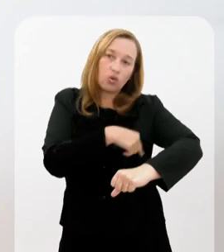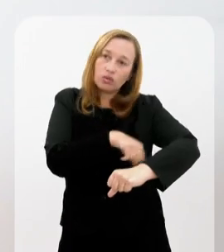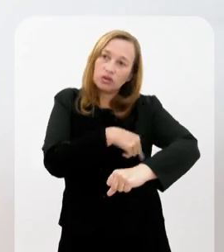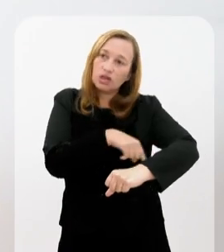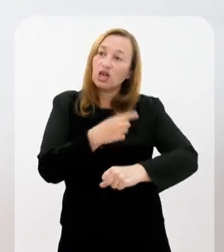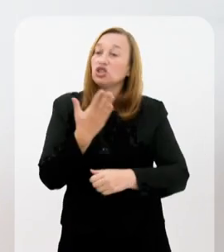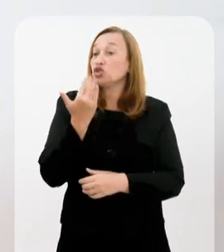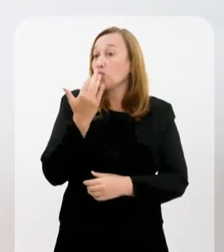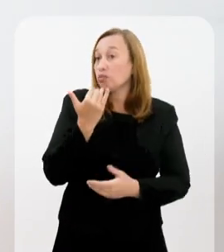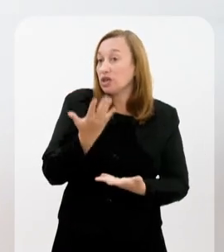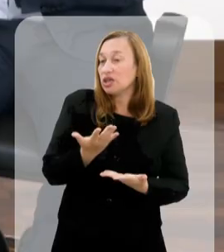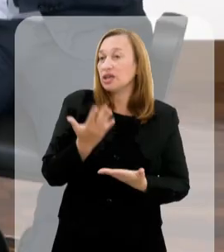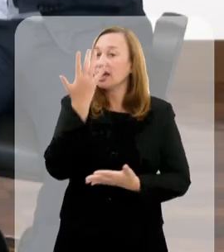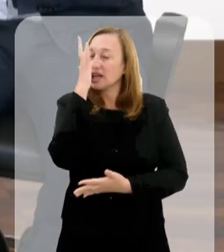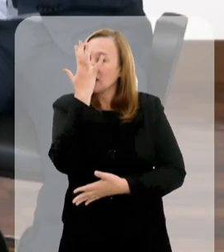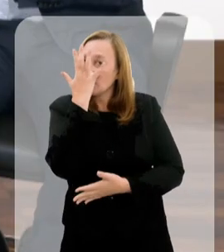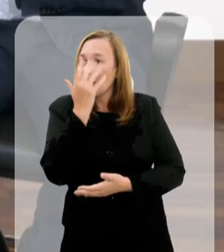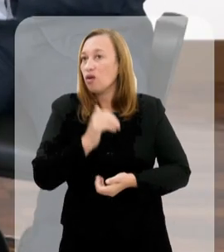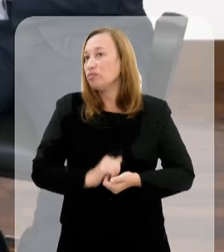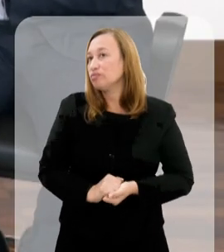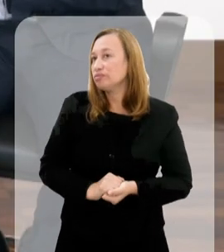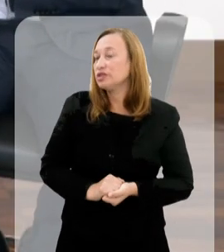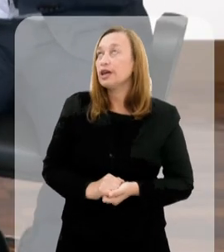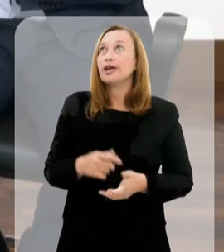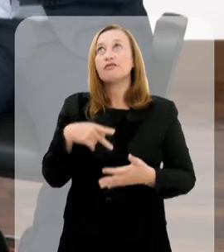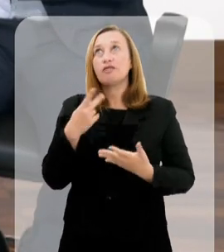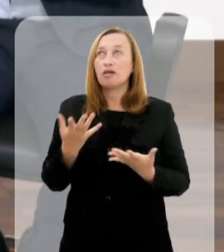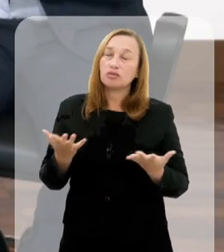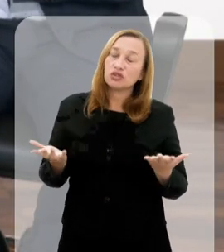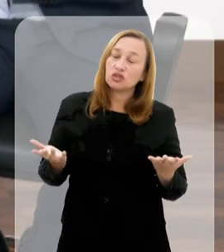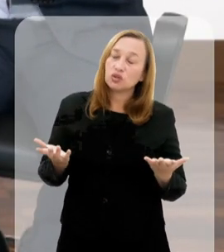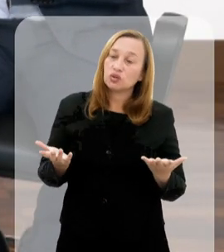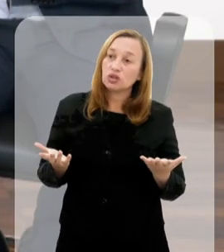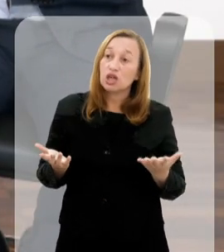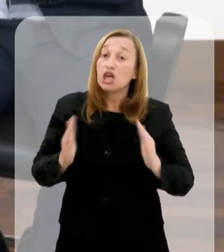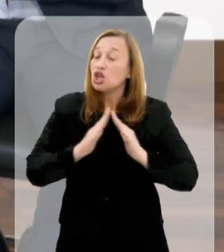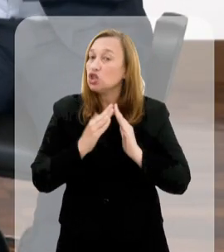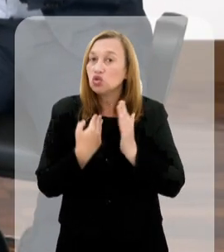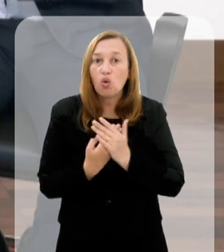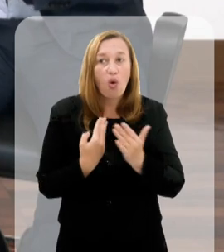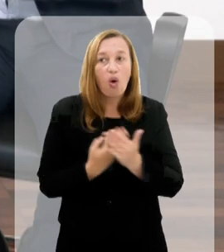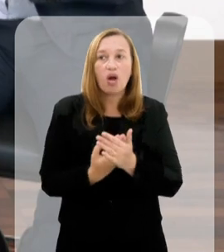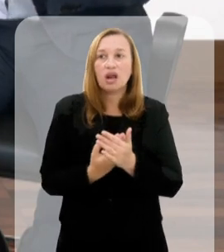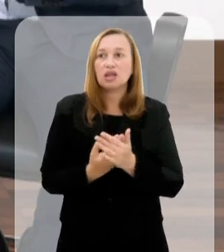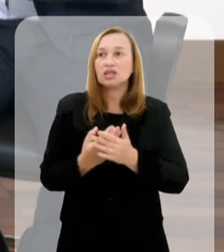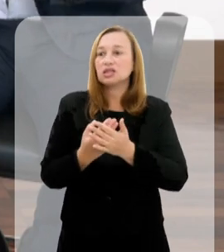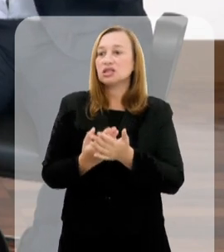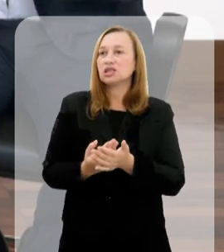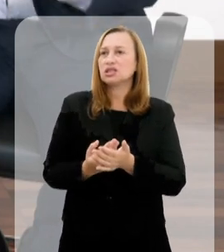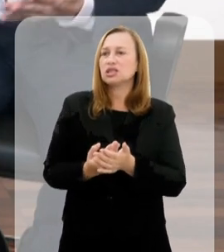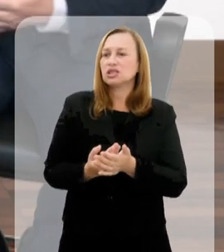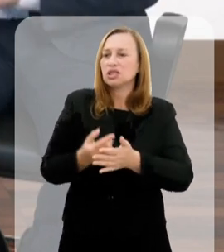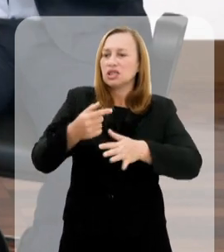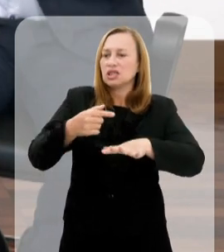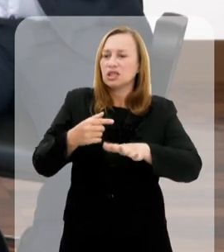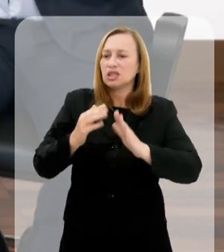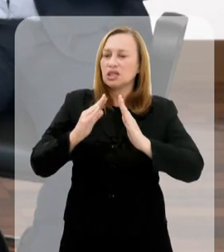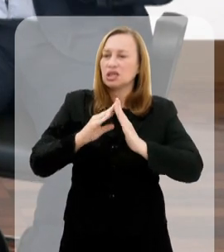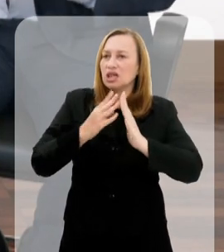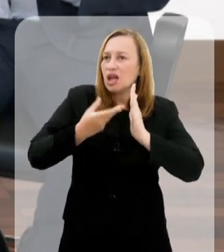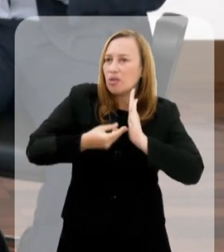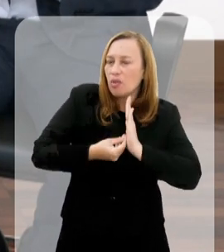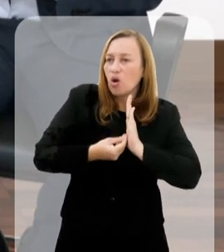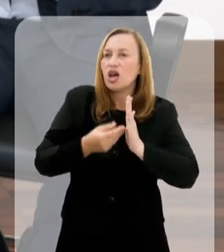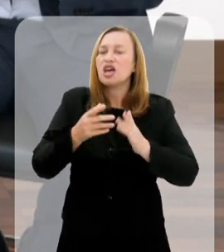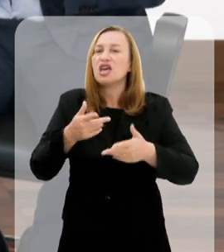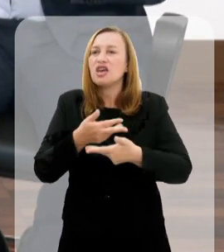gastronomia, que falam de carnaval, que falam de escolas quilombolas. Tem várias